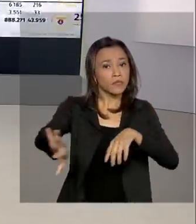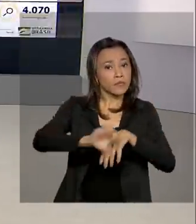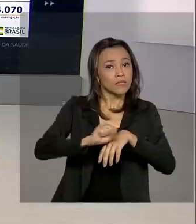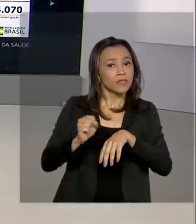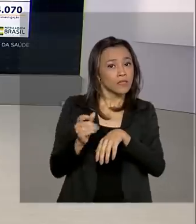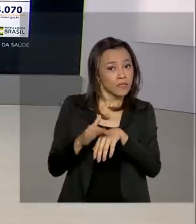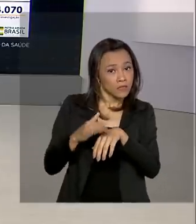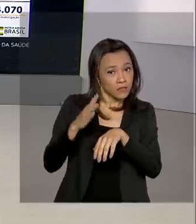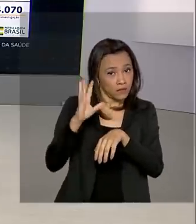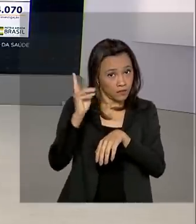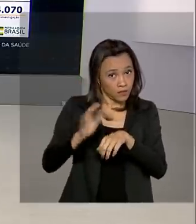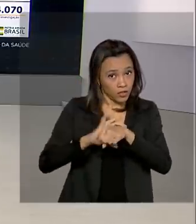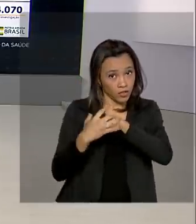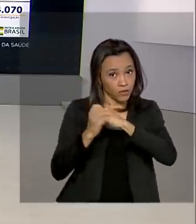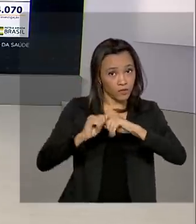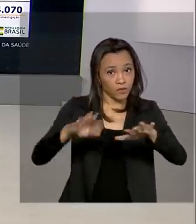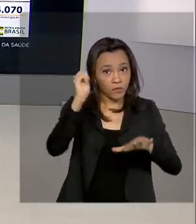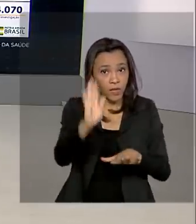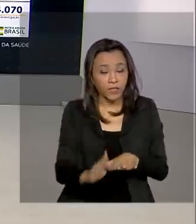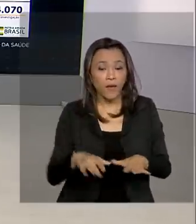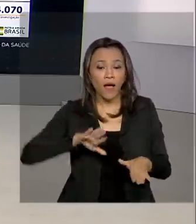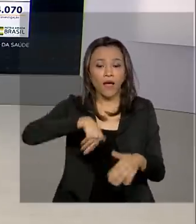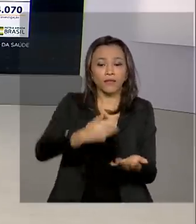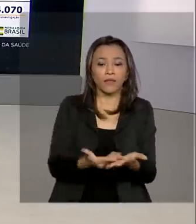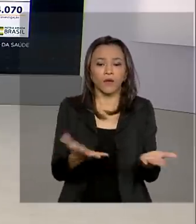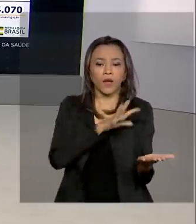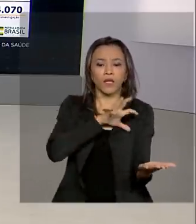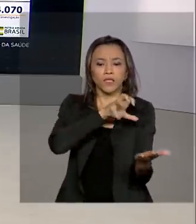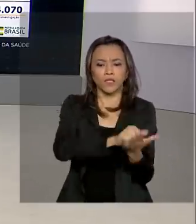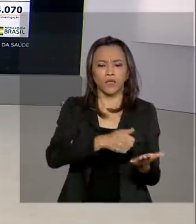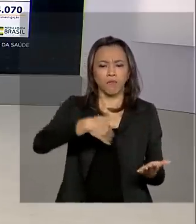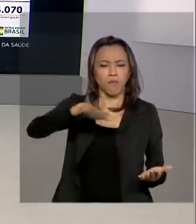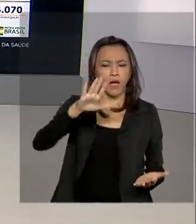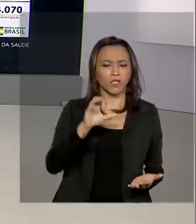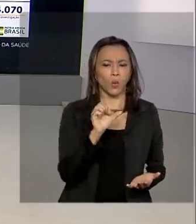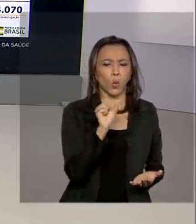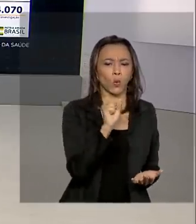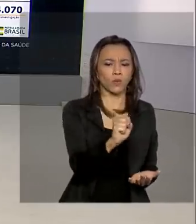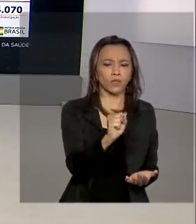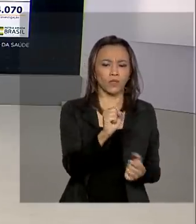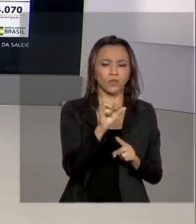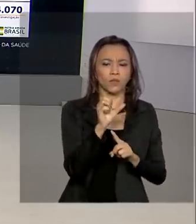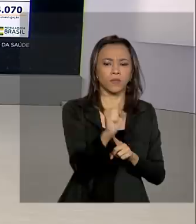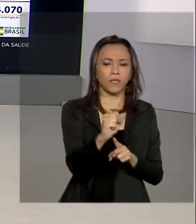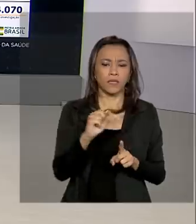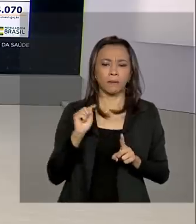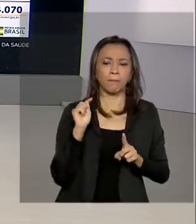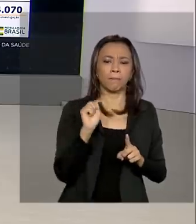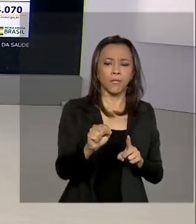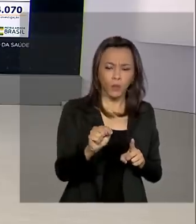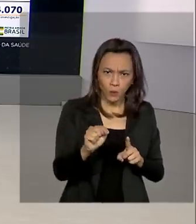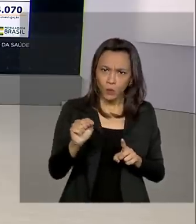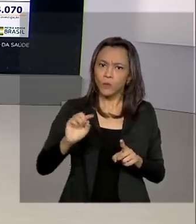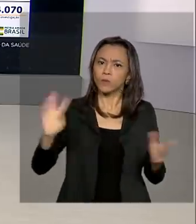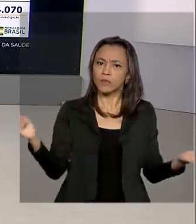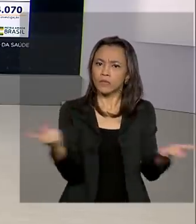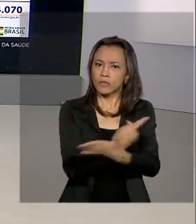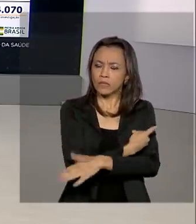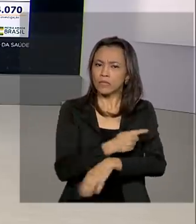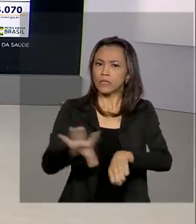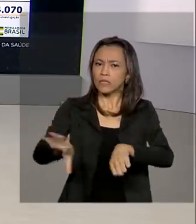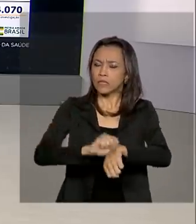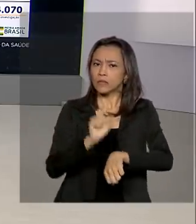aqui no Brasil. Até agora, foram registrados mais de 880 mil casos da doença em todo o país.